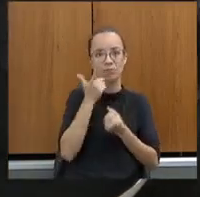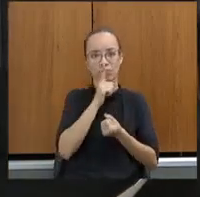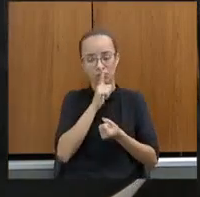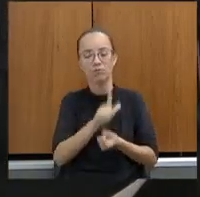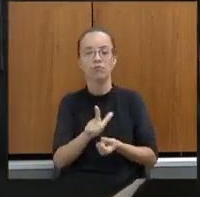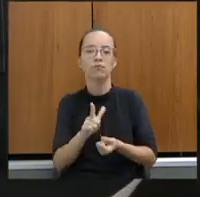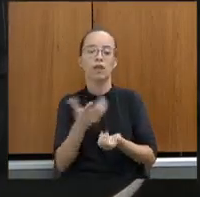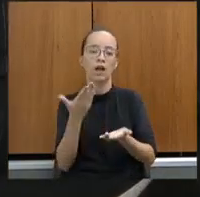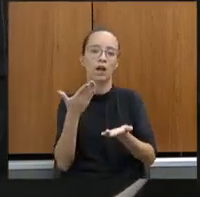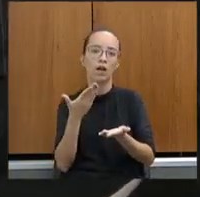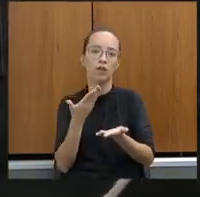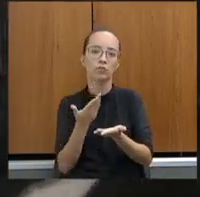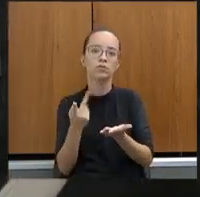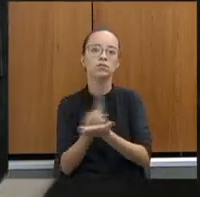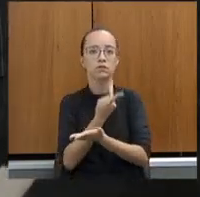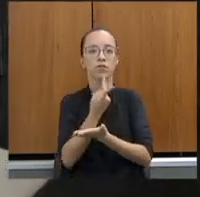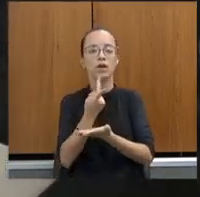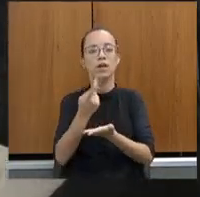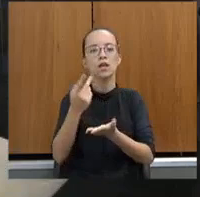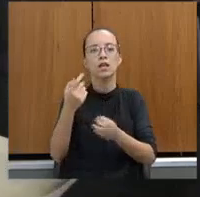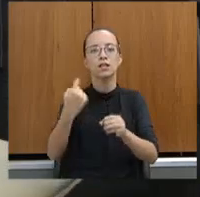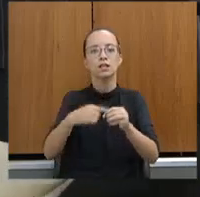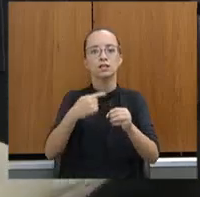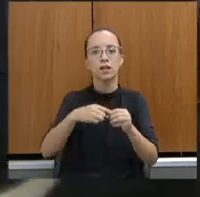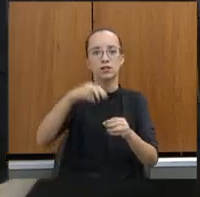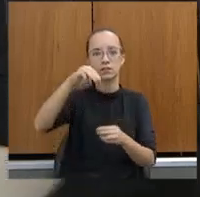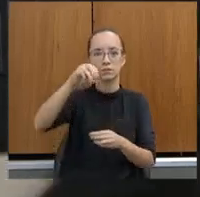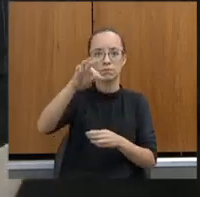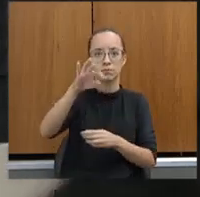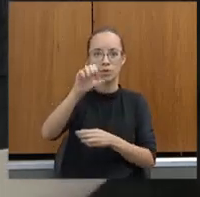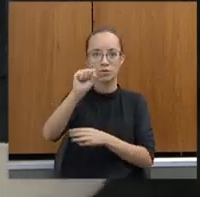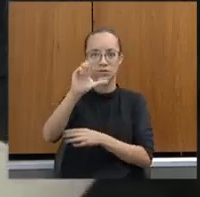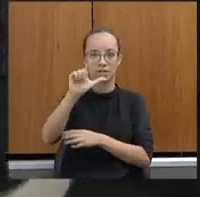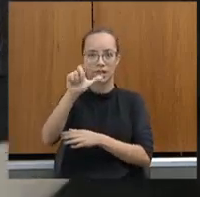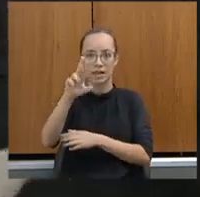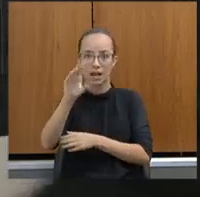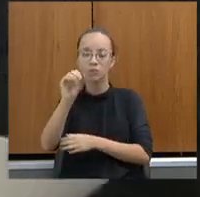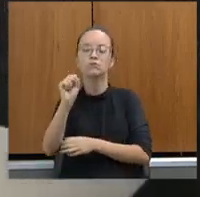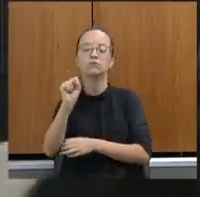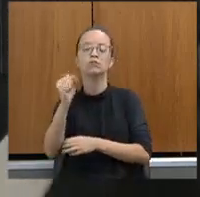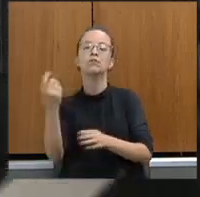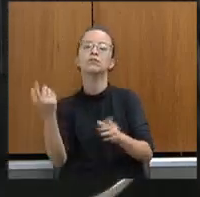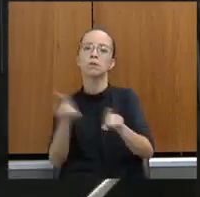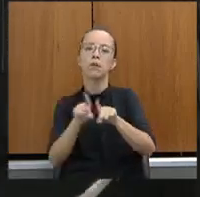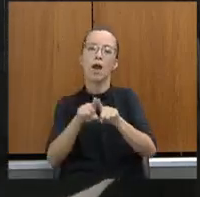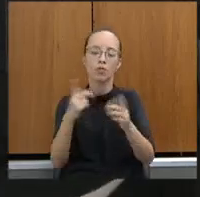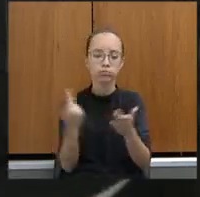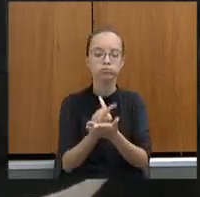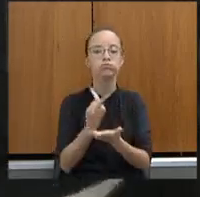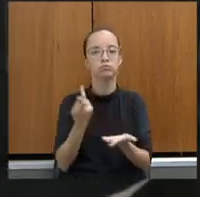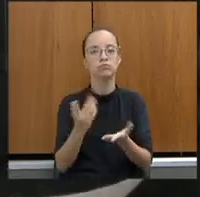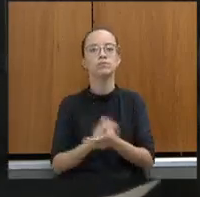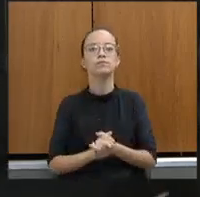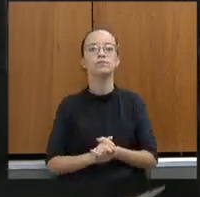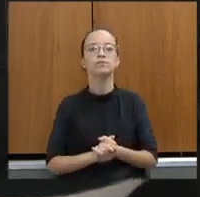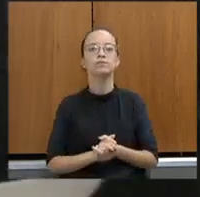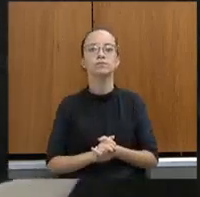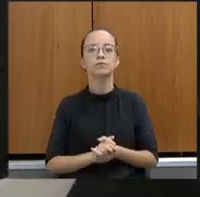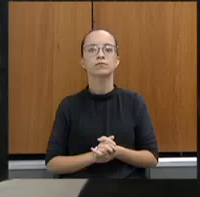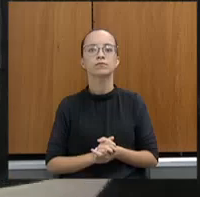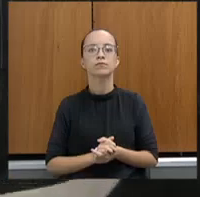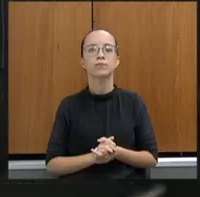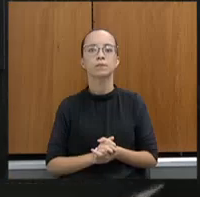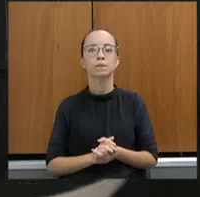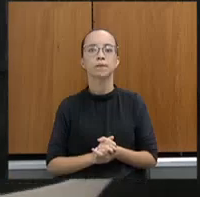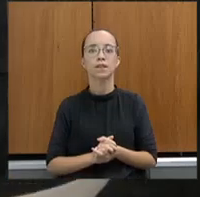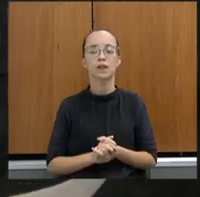houve a inauguração de um centro de atendimento, foram 801. O sargento Rodrigues já, há duas